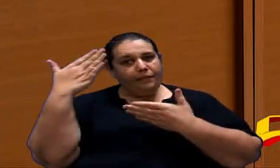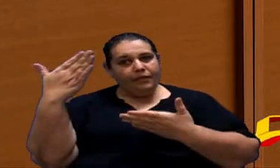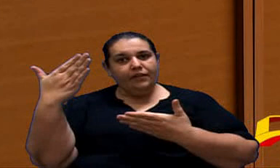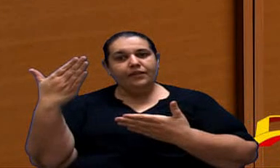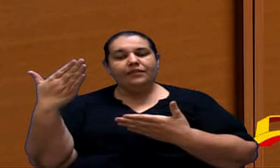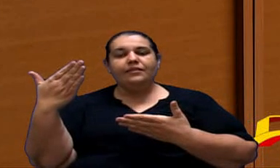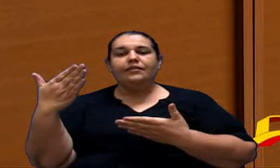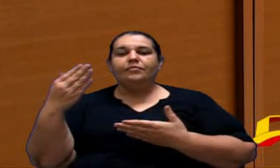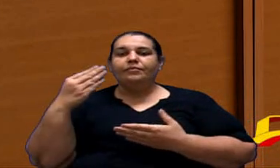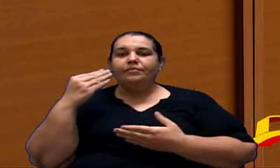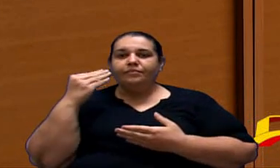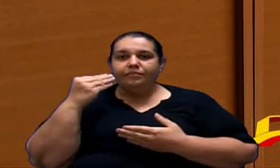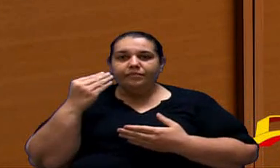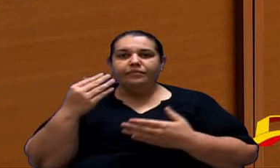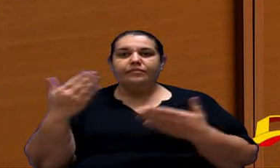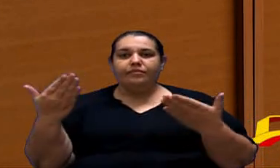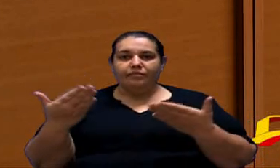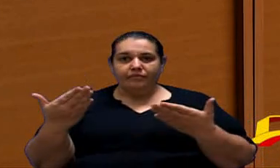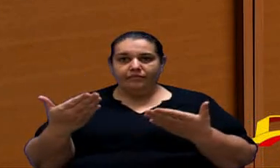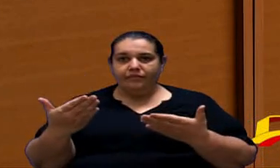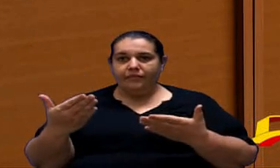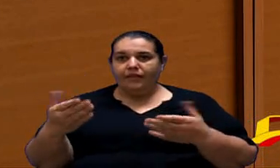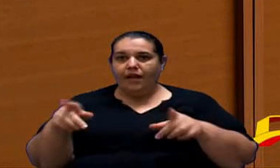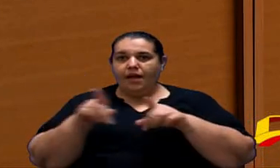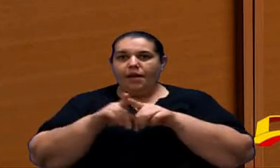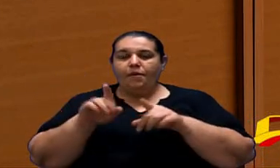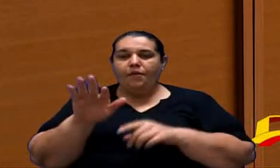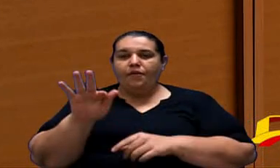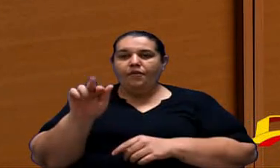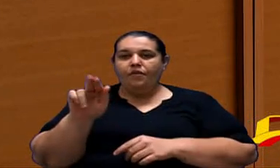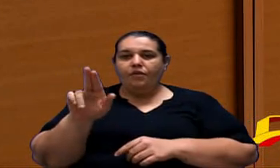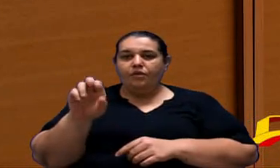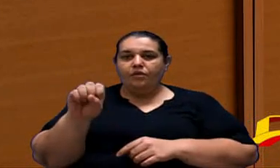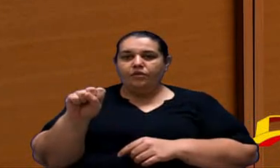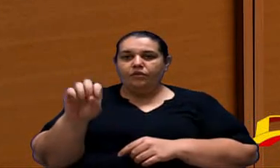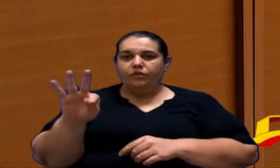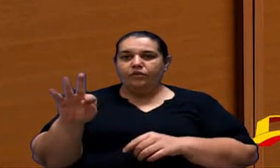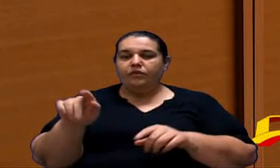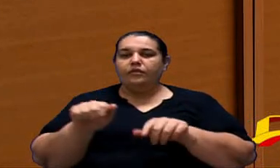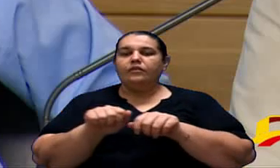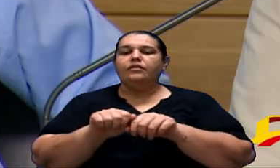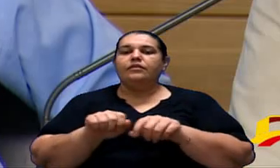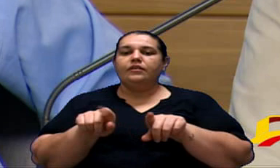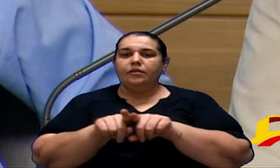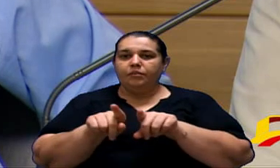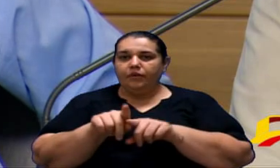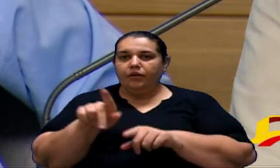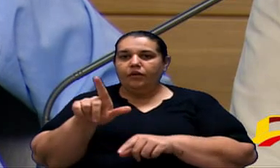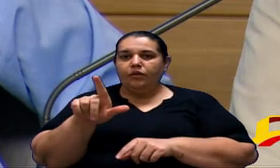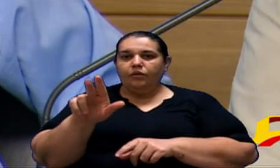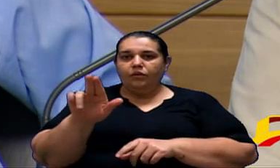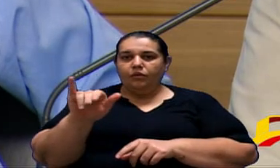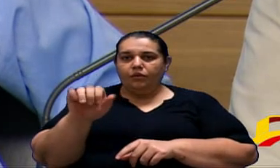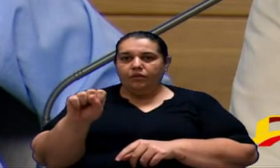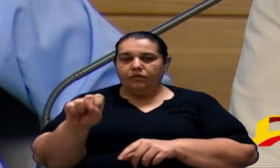oportunidade Fausto Pérez nosso amigo Luiz que é presidente do sindicato eu fiz questão de vir